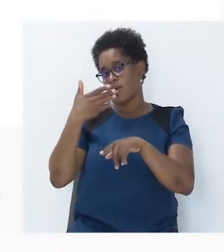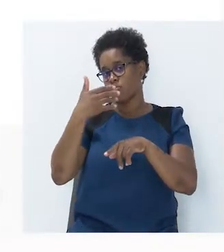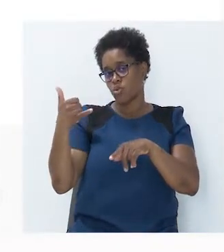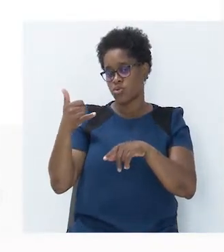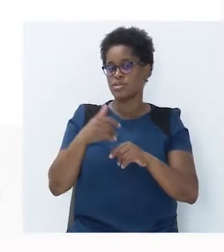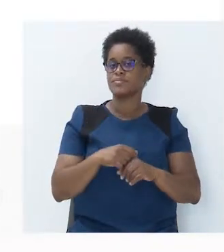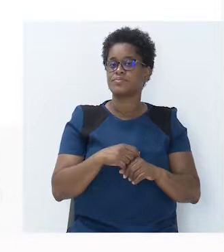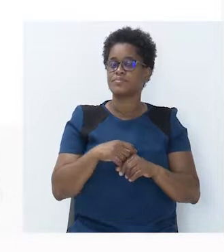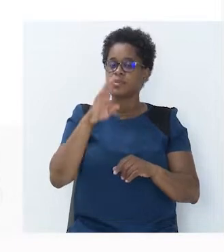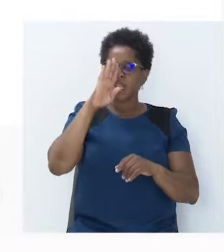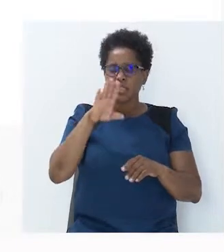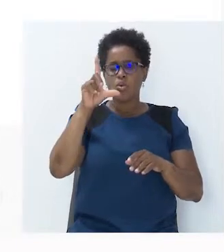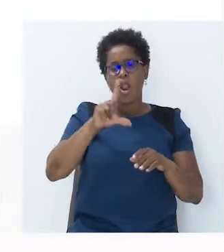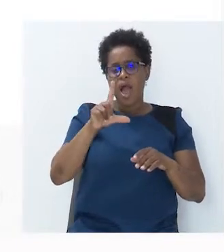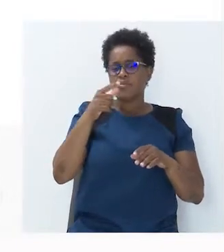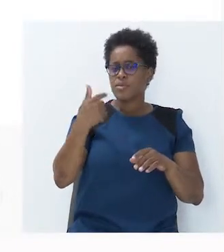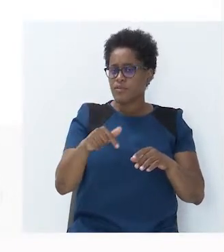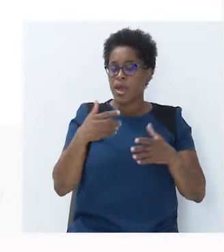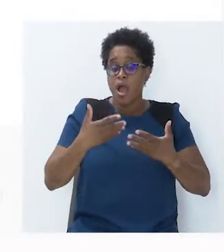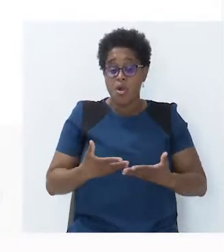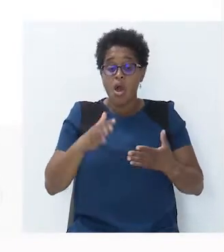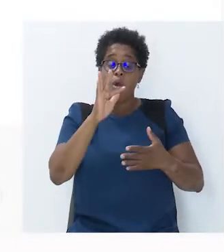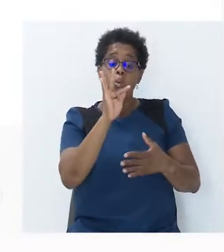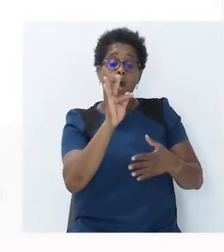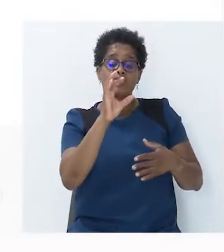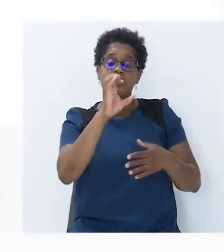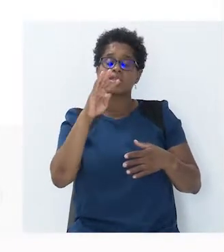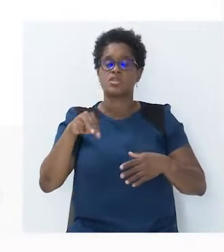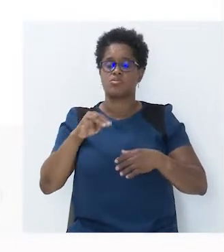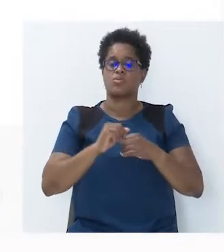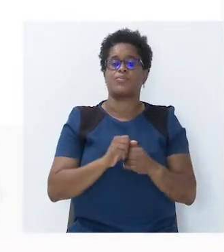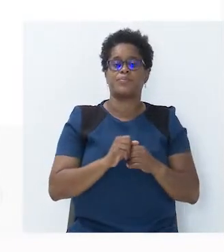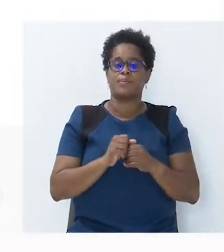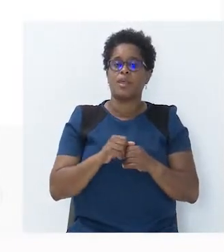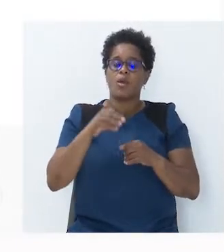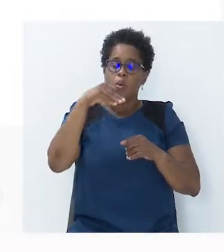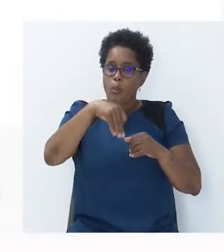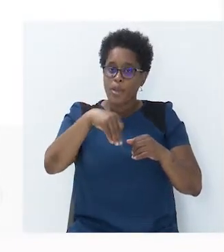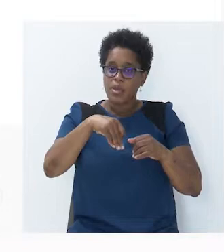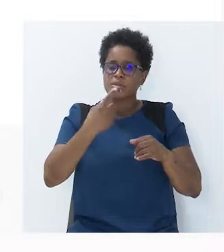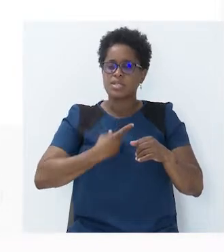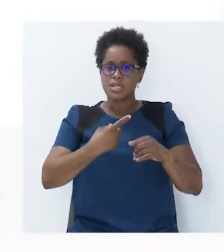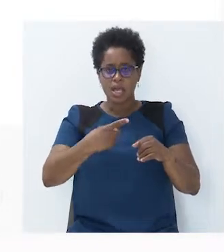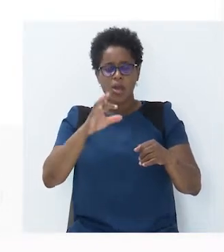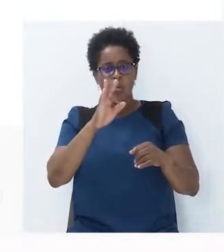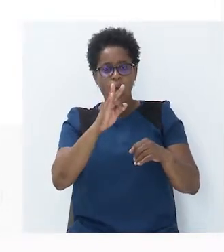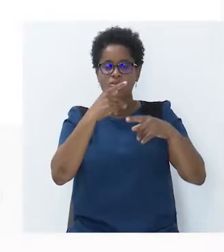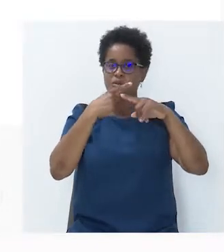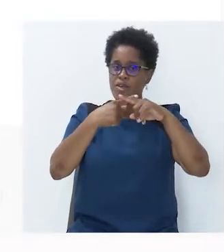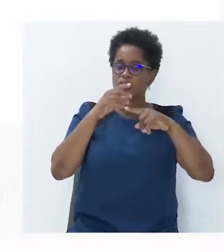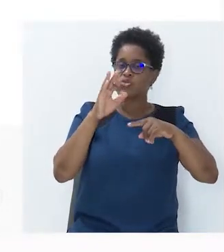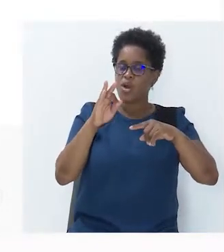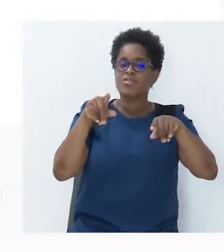Se o lado tiver agora 4 cm, o perímetro será 4 vezes